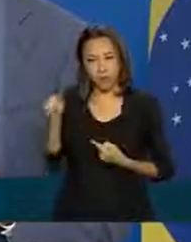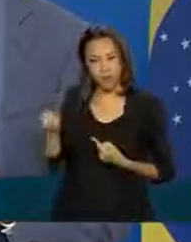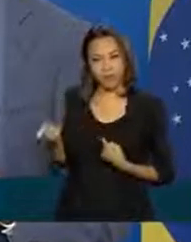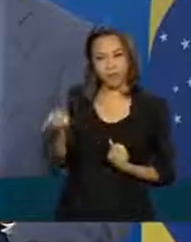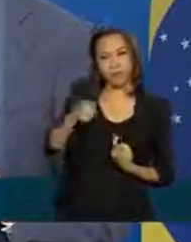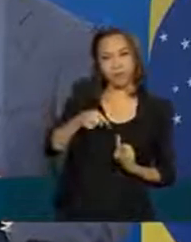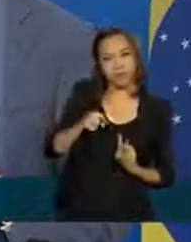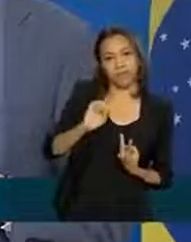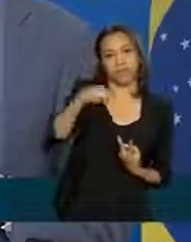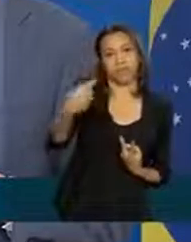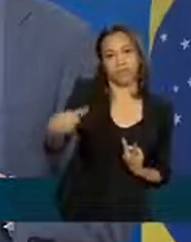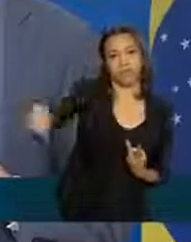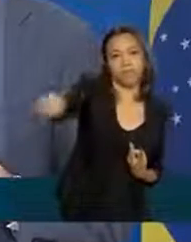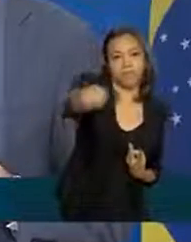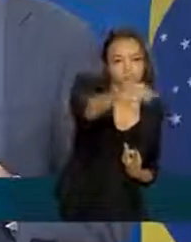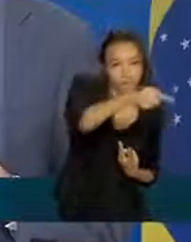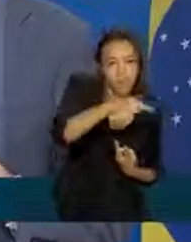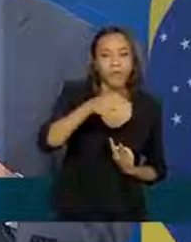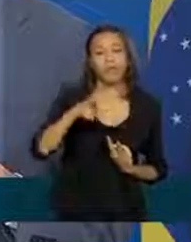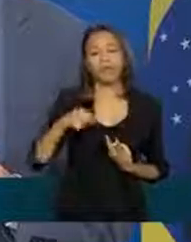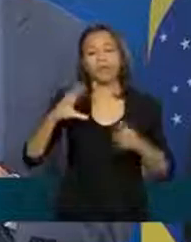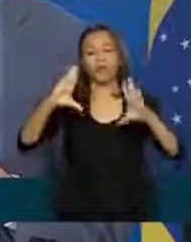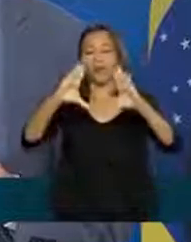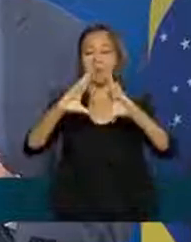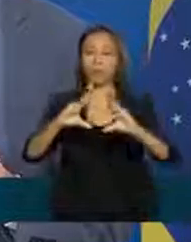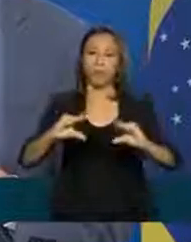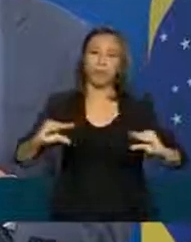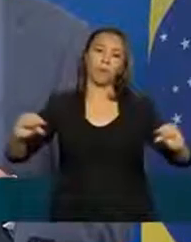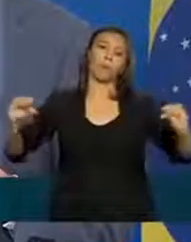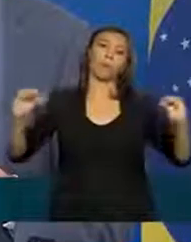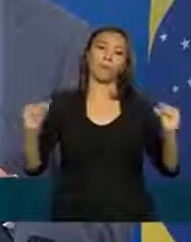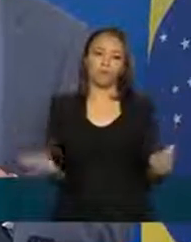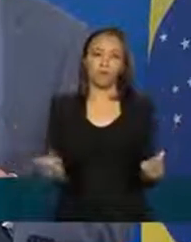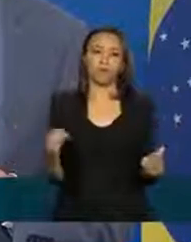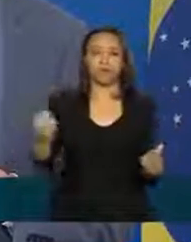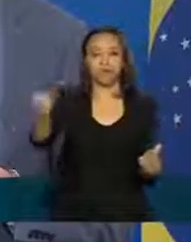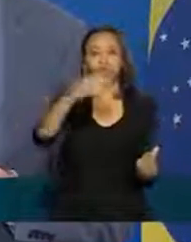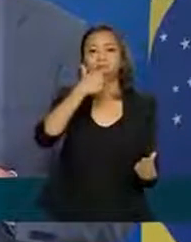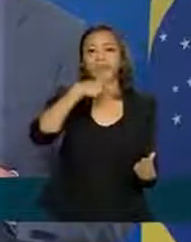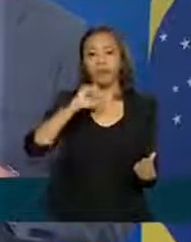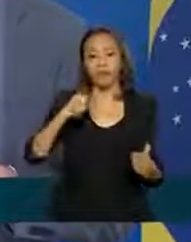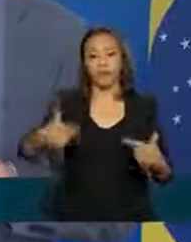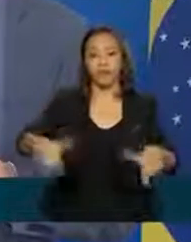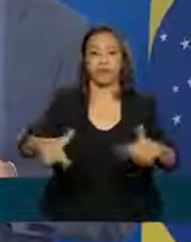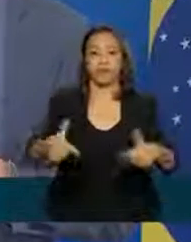inovadora e a gente está bem convencido que vai dar um nível de caixa bem substancial para o trabalhador brasileiro